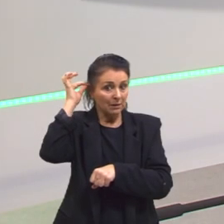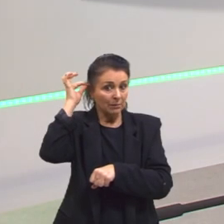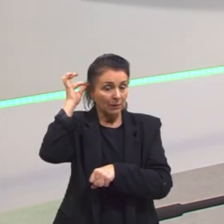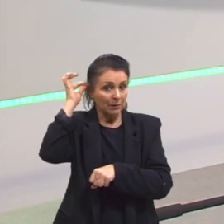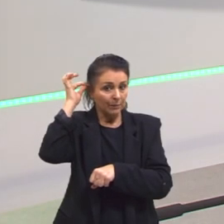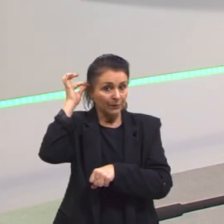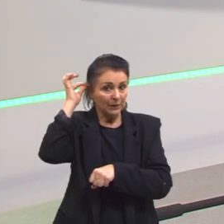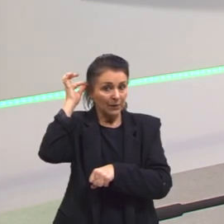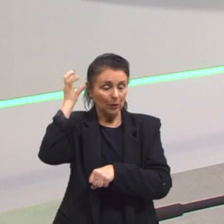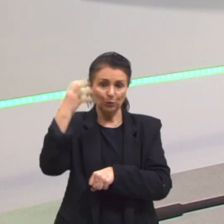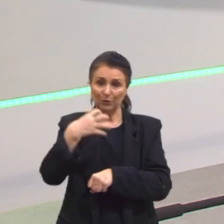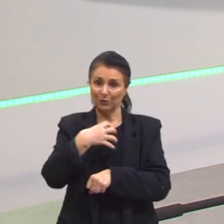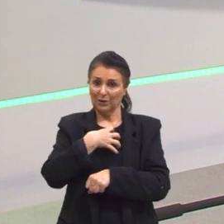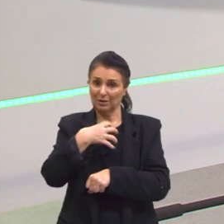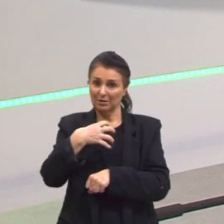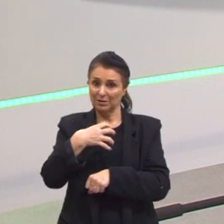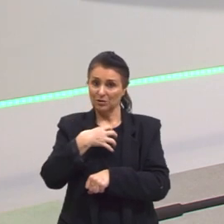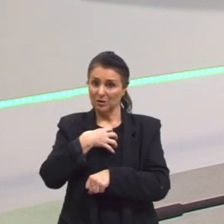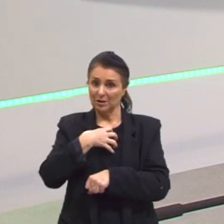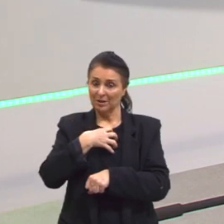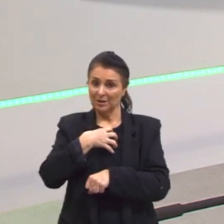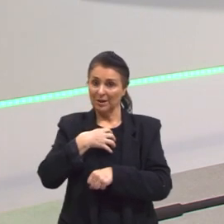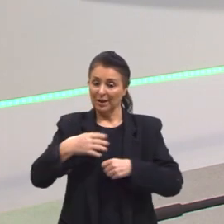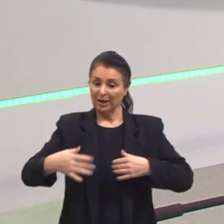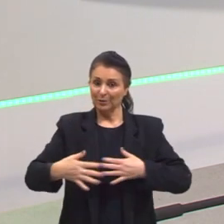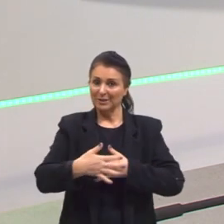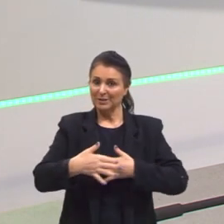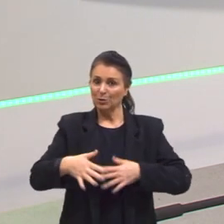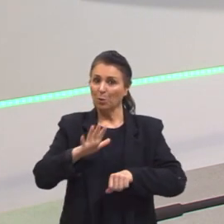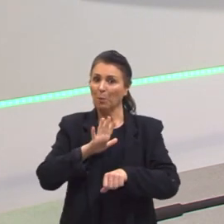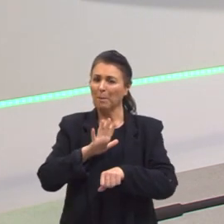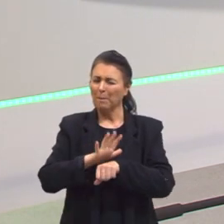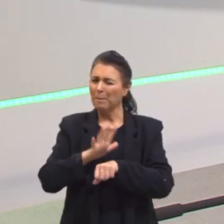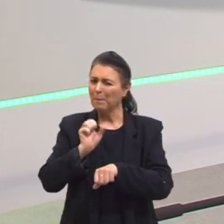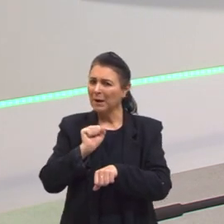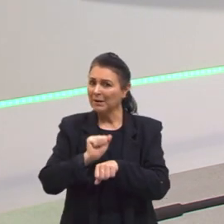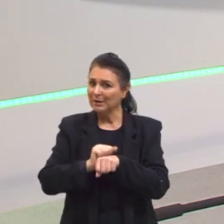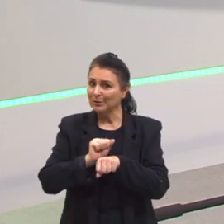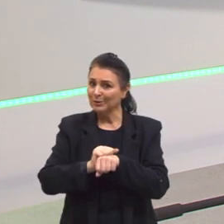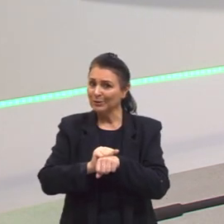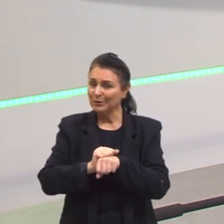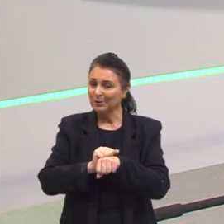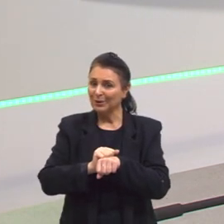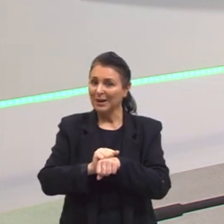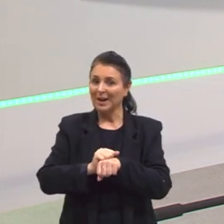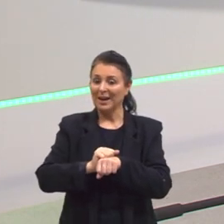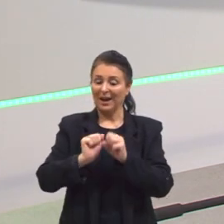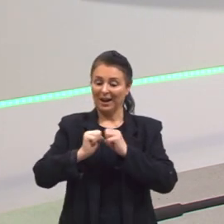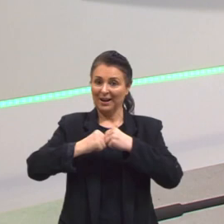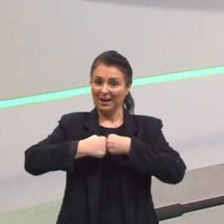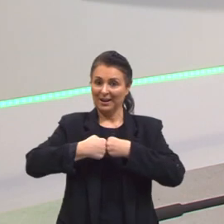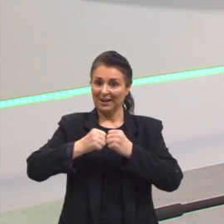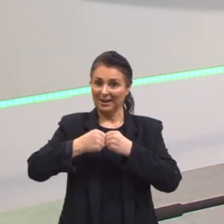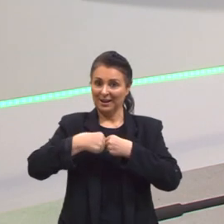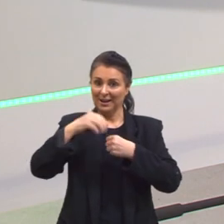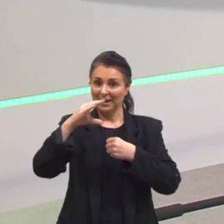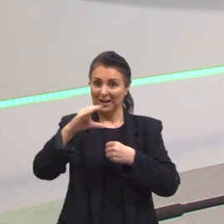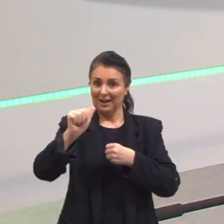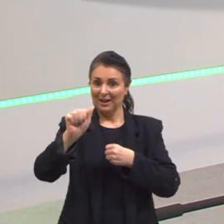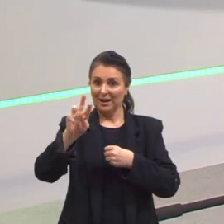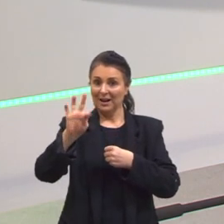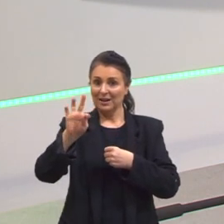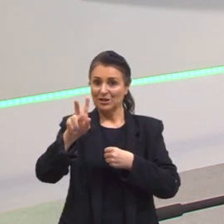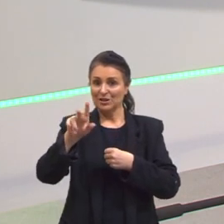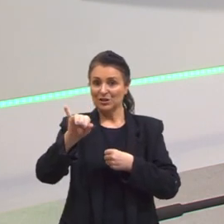A parte de cima da orelha. É durinho, né? Então, essa parte é a cartilagem. No nariz